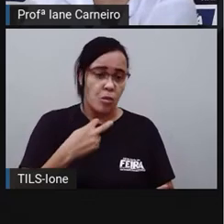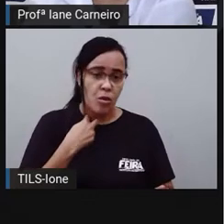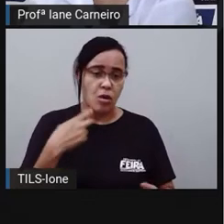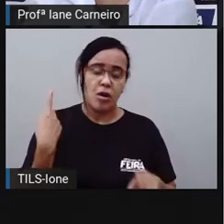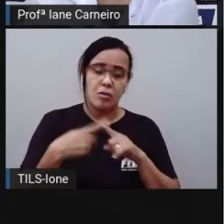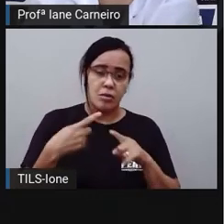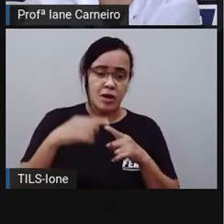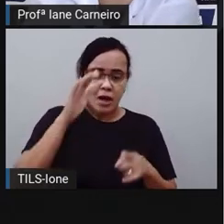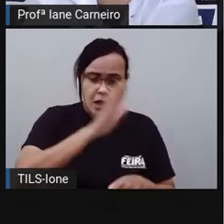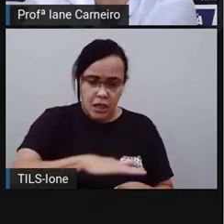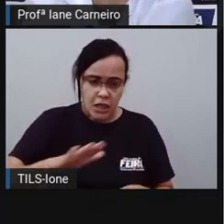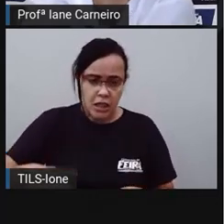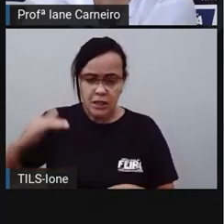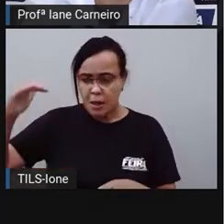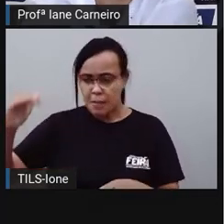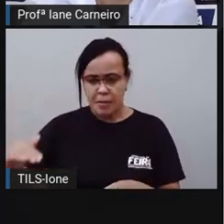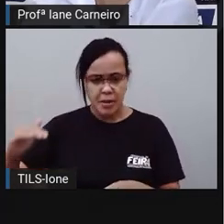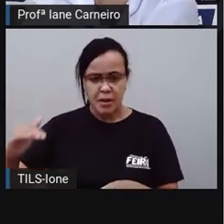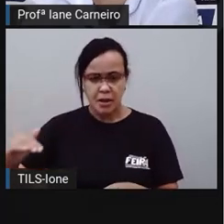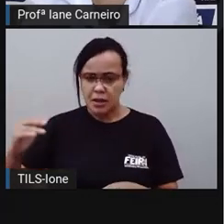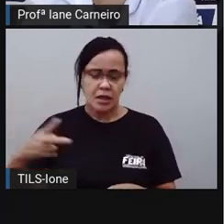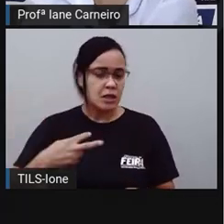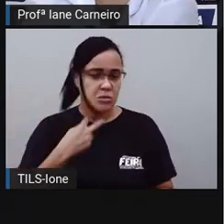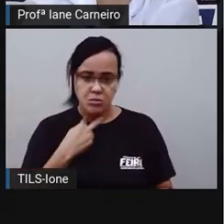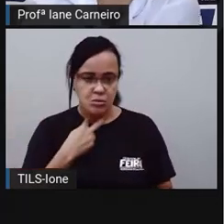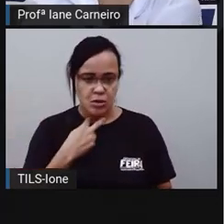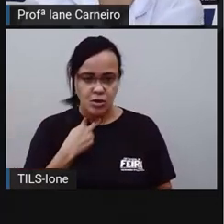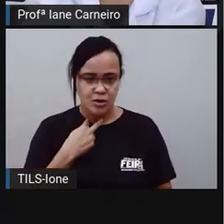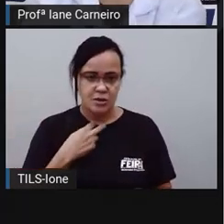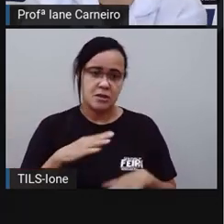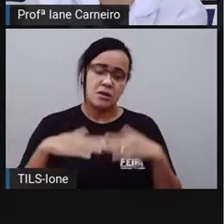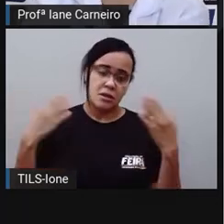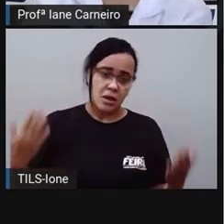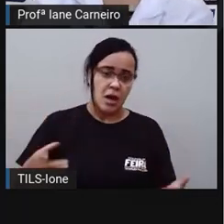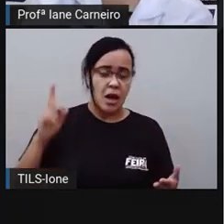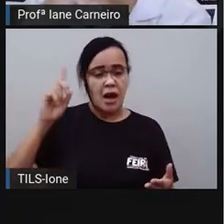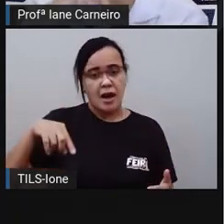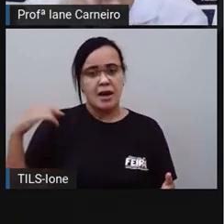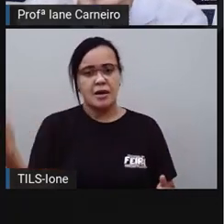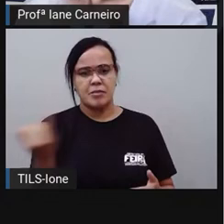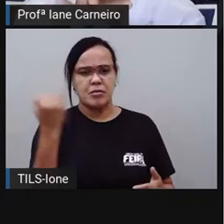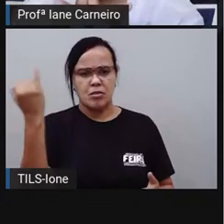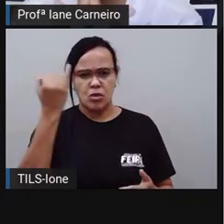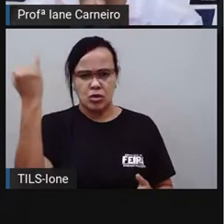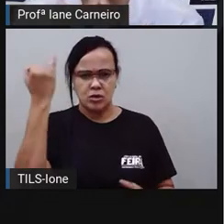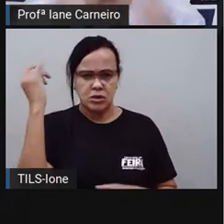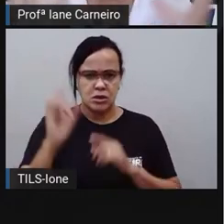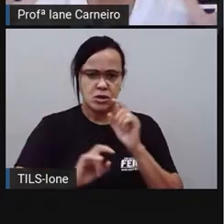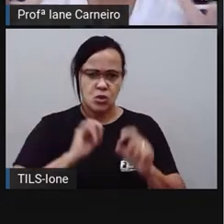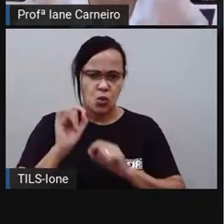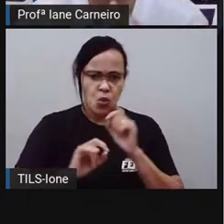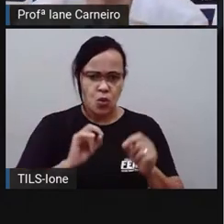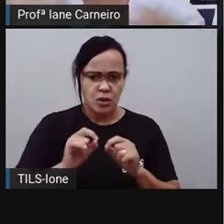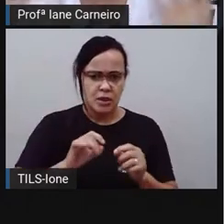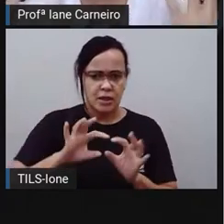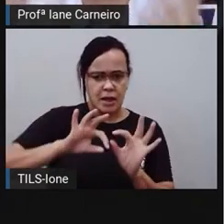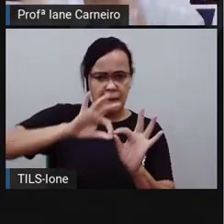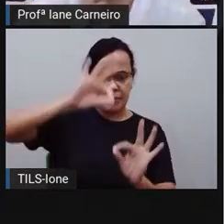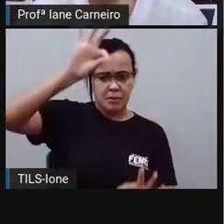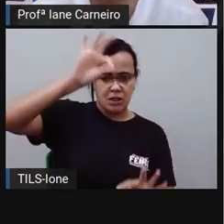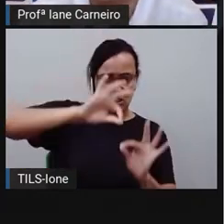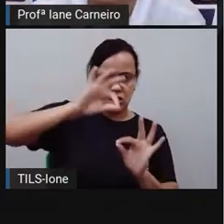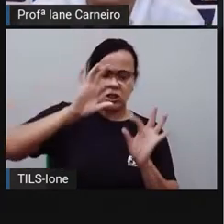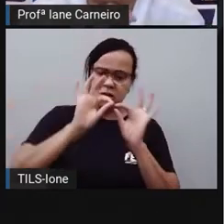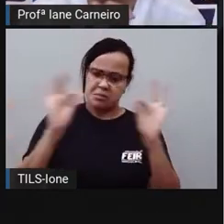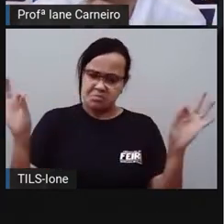de entrar naquele brinquedo, né? Então, é importante essa medida, né? Saber o tamanho